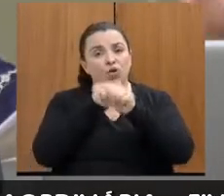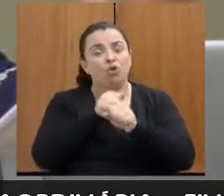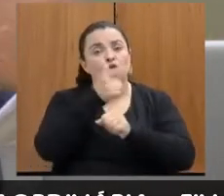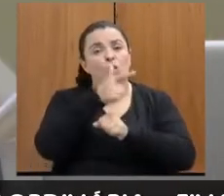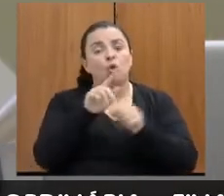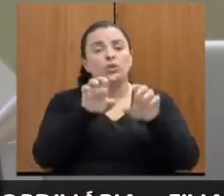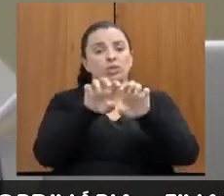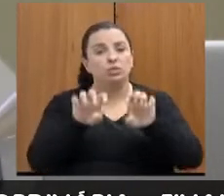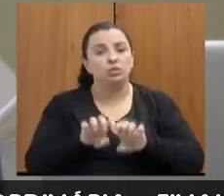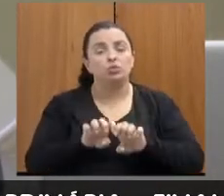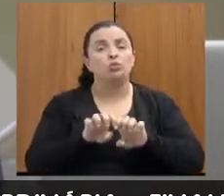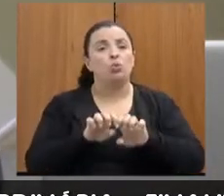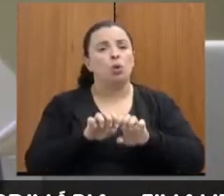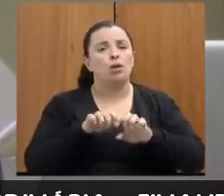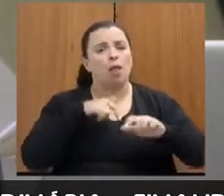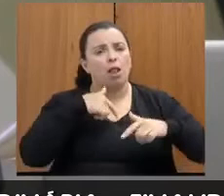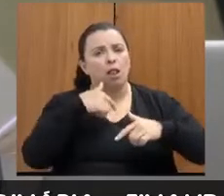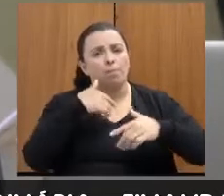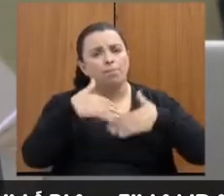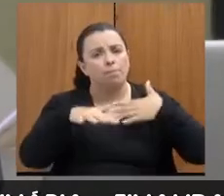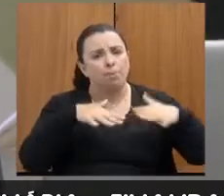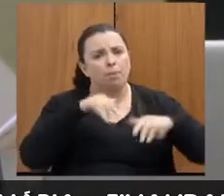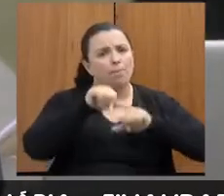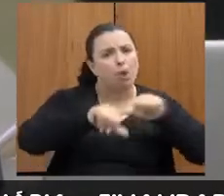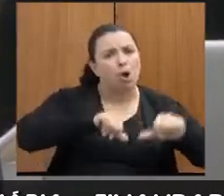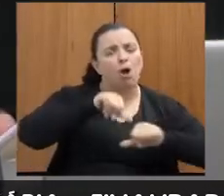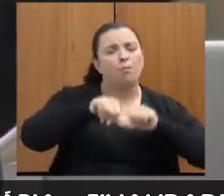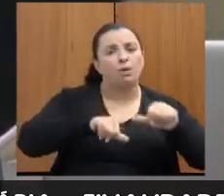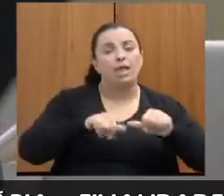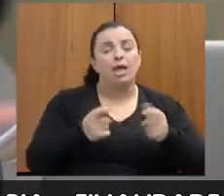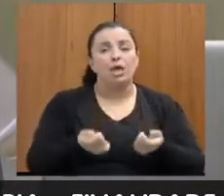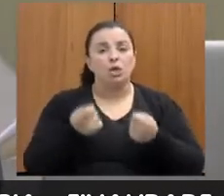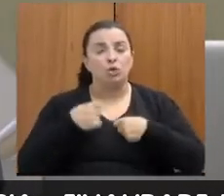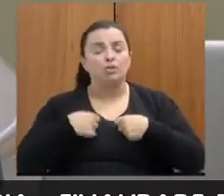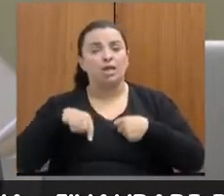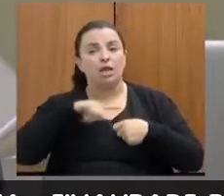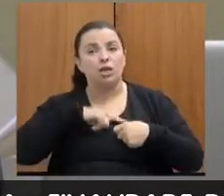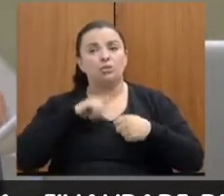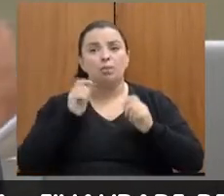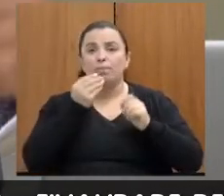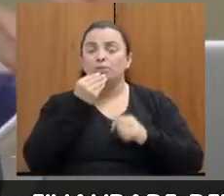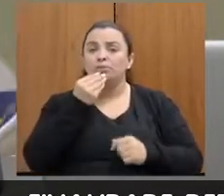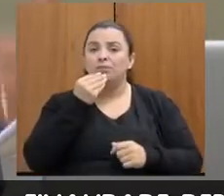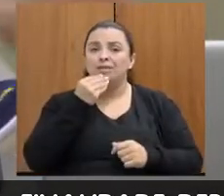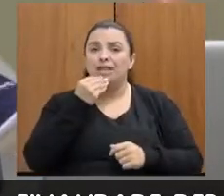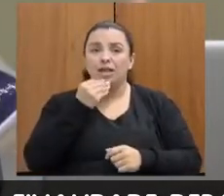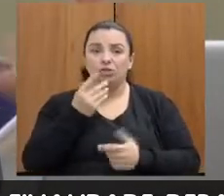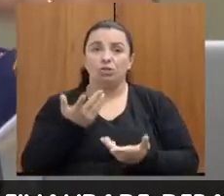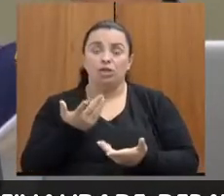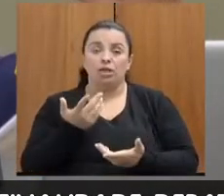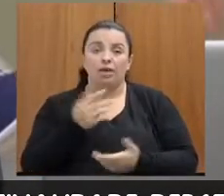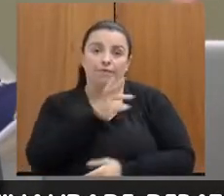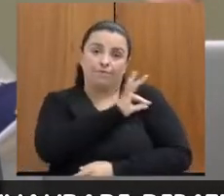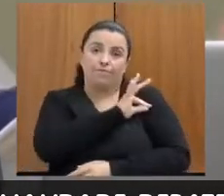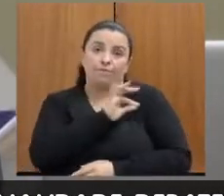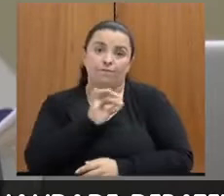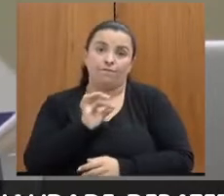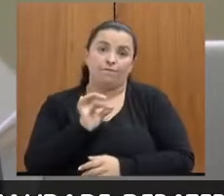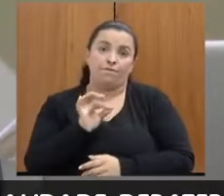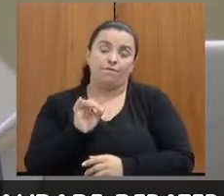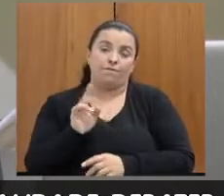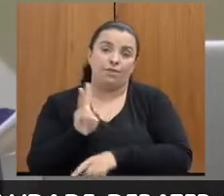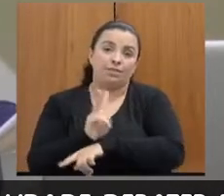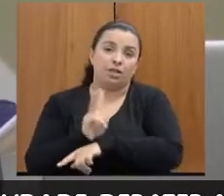e nos dá a condição também de, enquanto papel de fiscalizadora das políticas públicas, trabalhar na perspectiva de que os governos